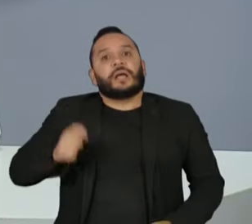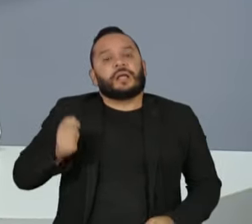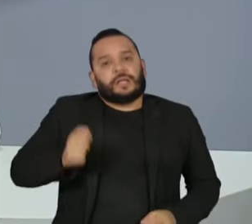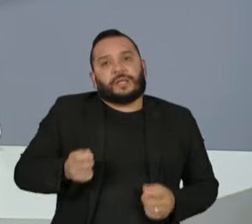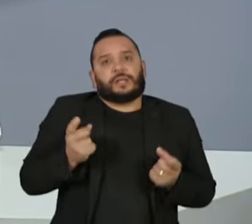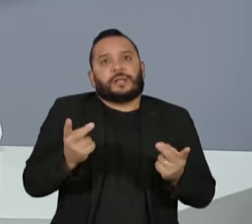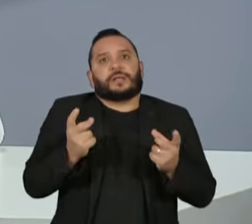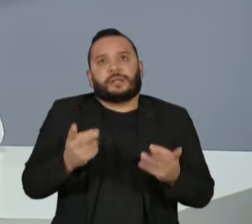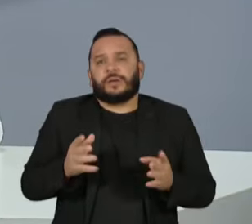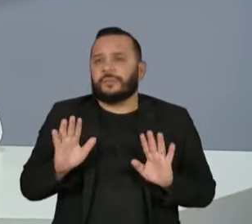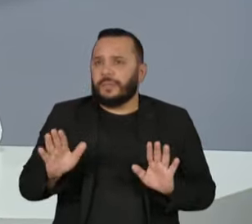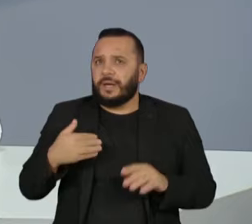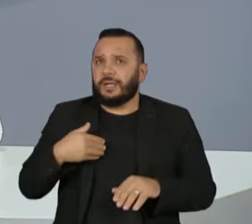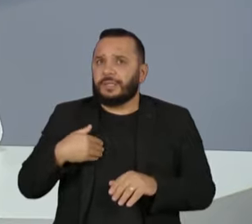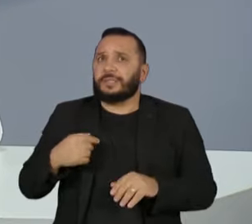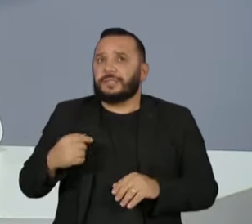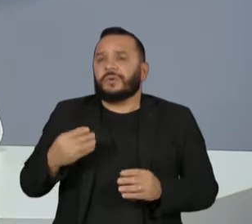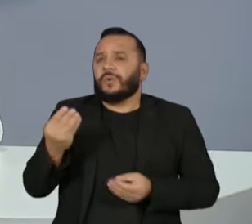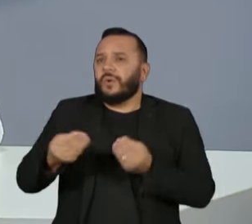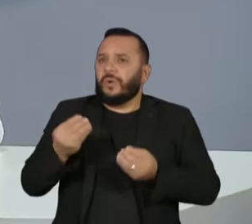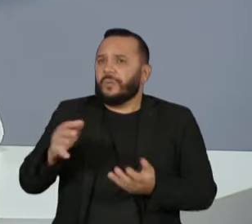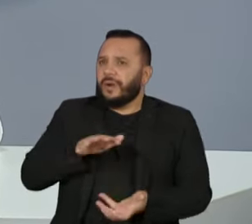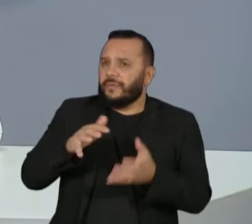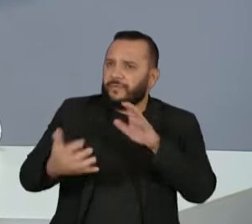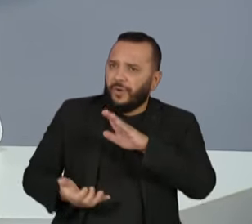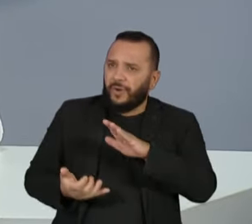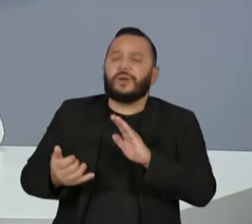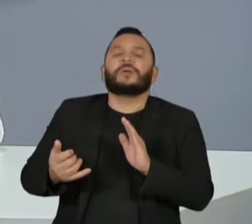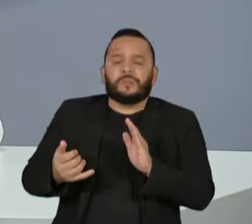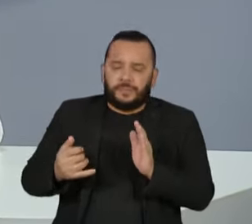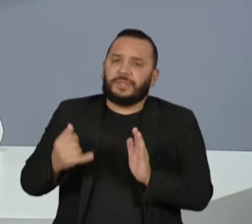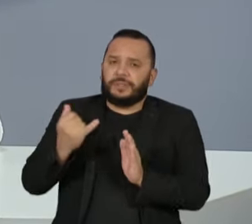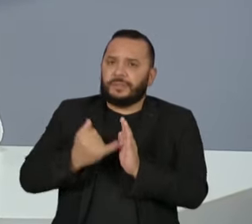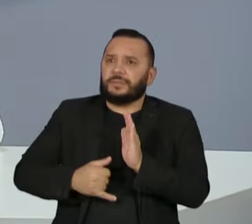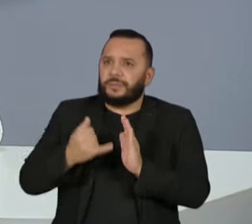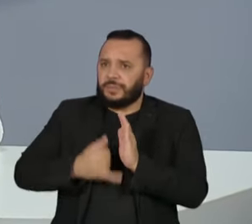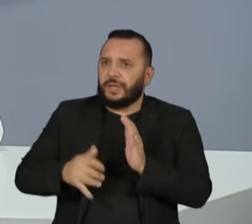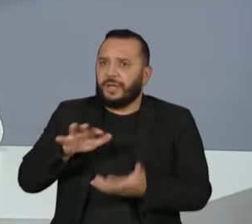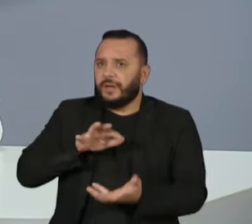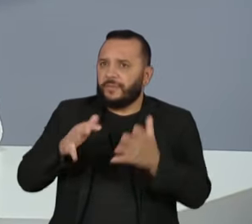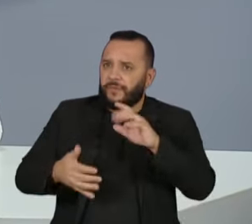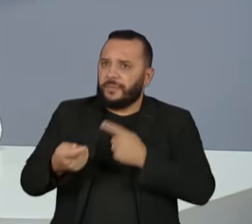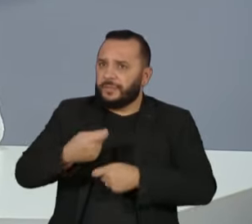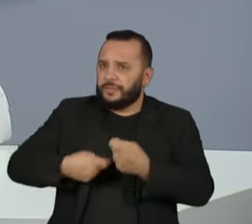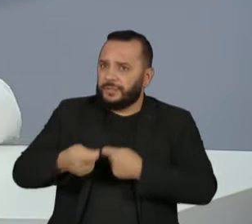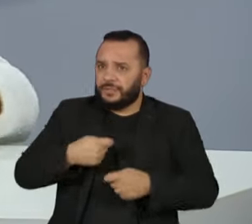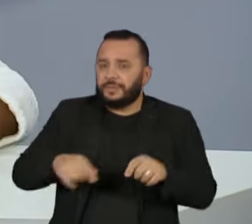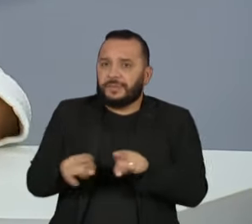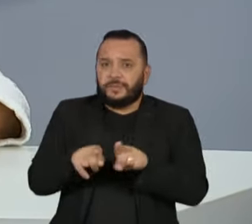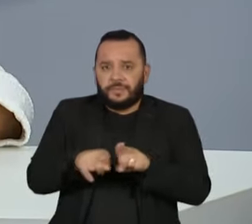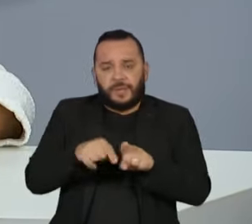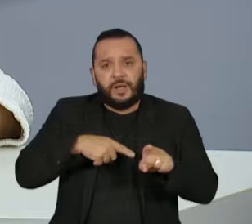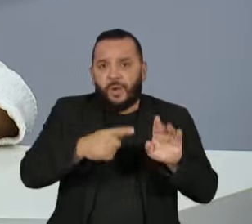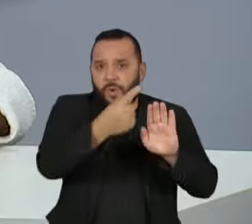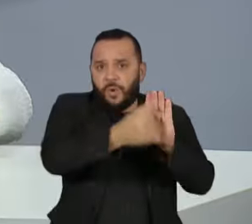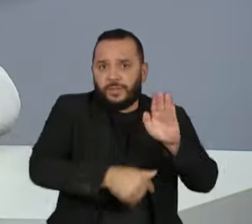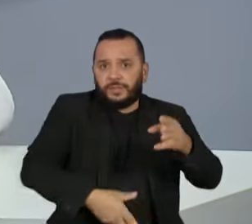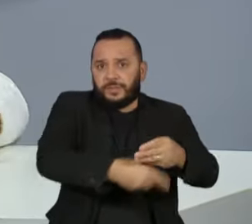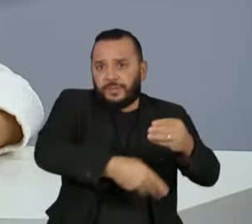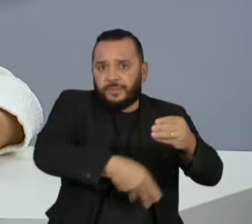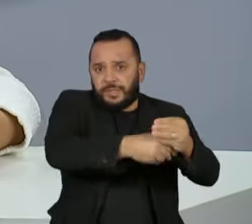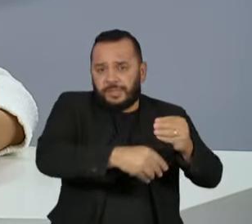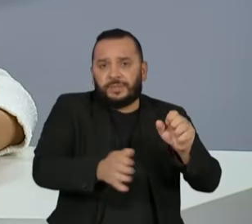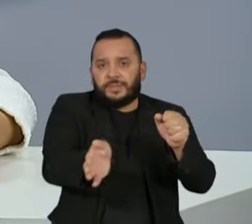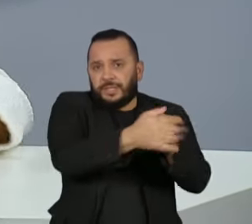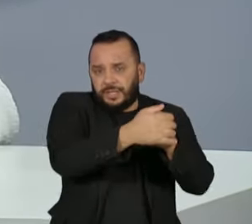difícil, senador, que é a reforma tributária, a reforma administrativa, mexer no orçamento secreto, é recortar o gasto.